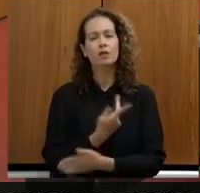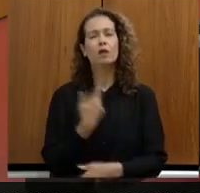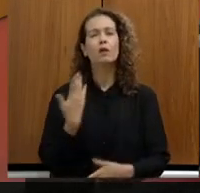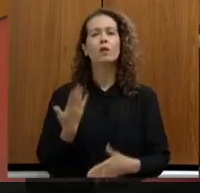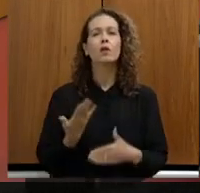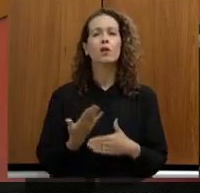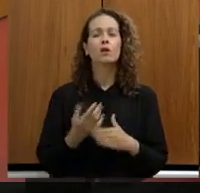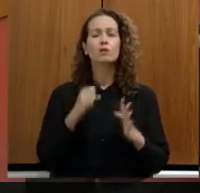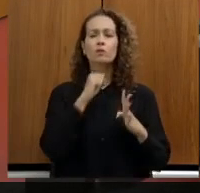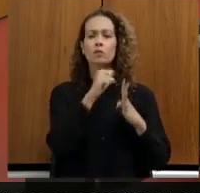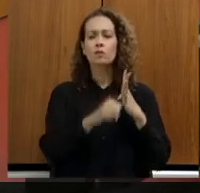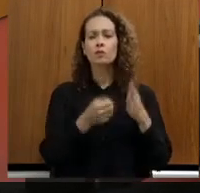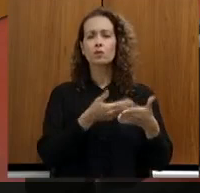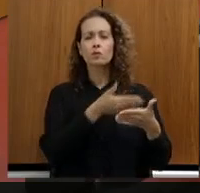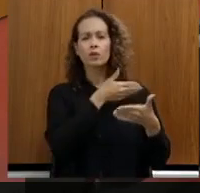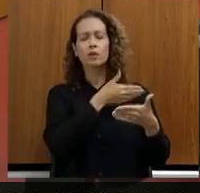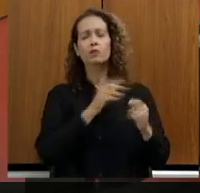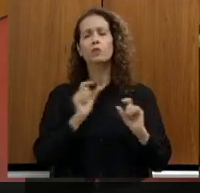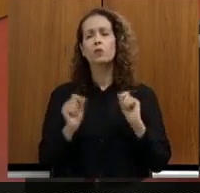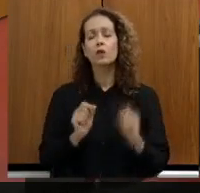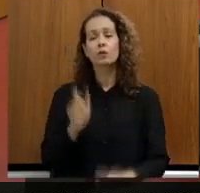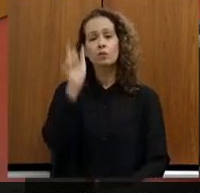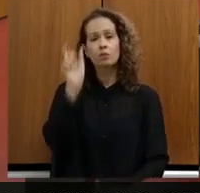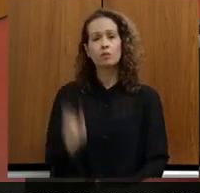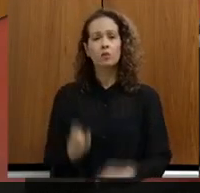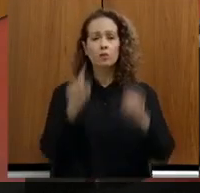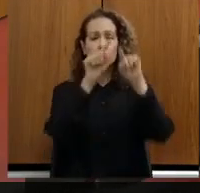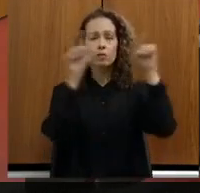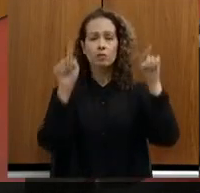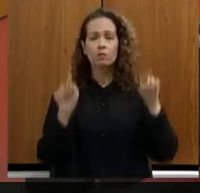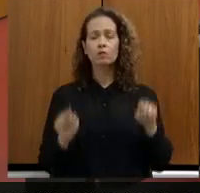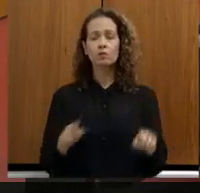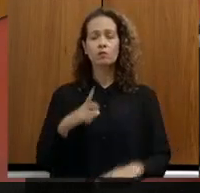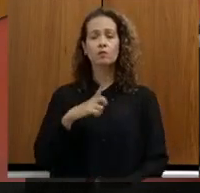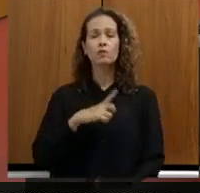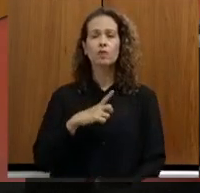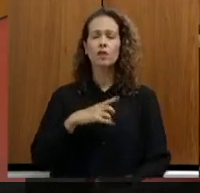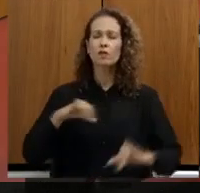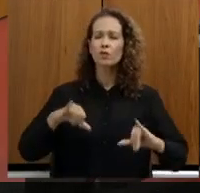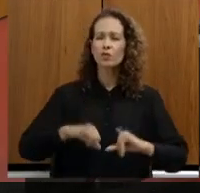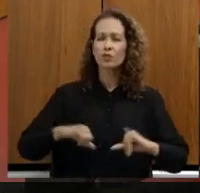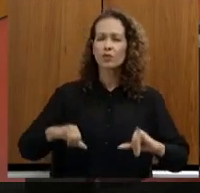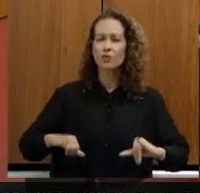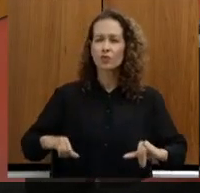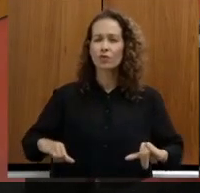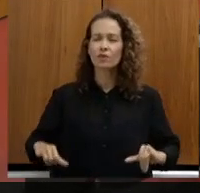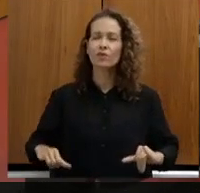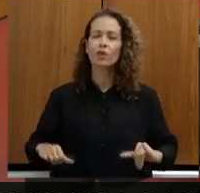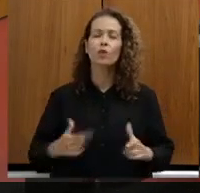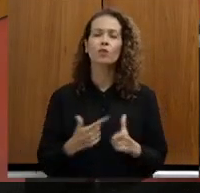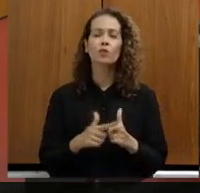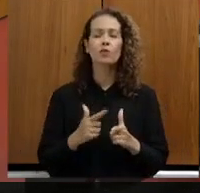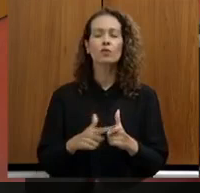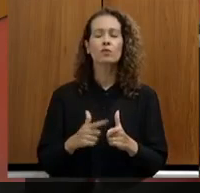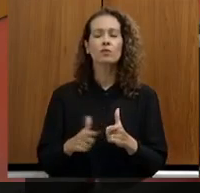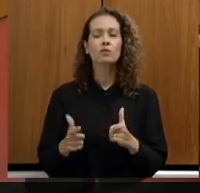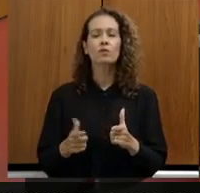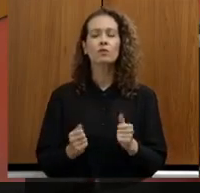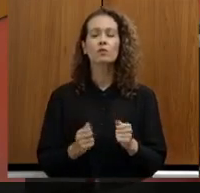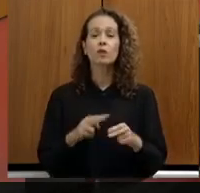meses, onde um servidor teve aí, ressofreu uma ação por parte